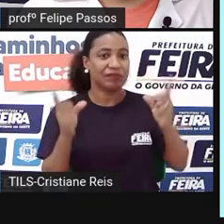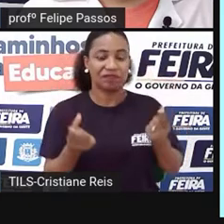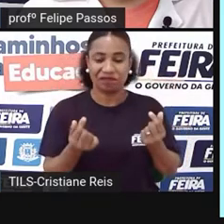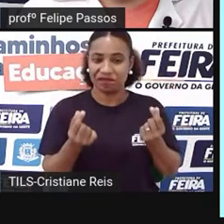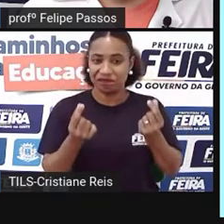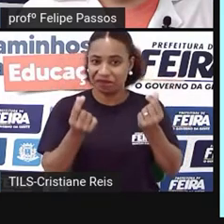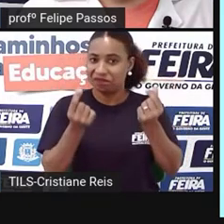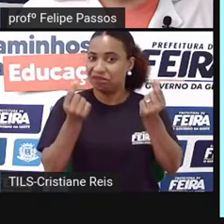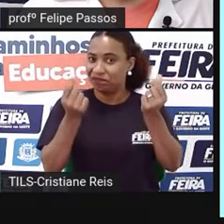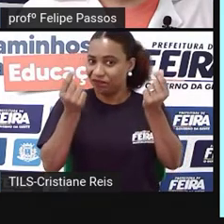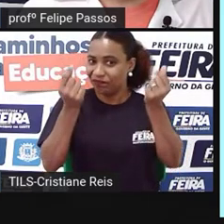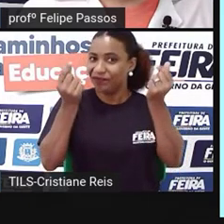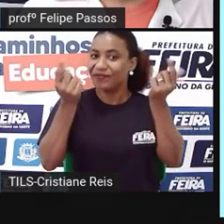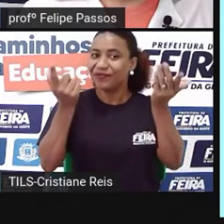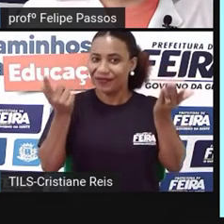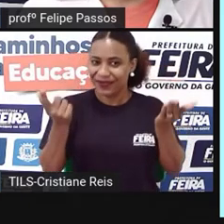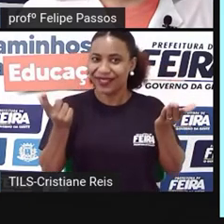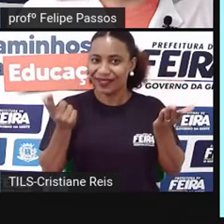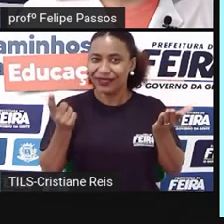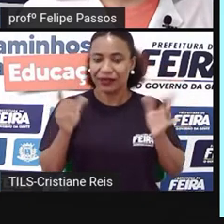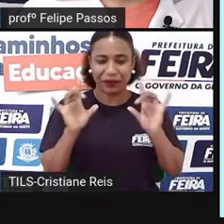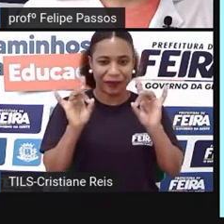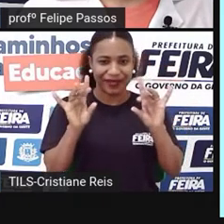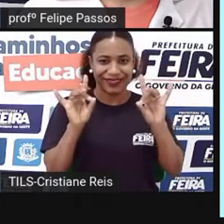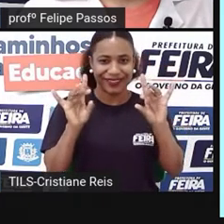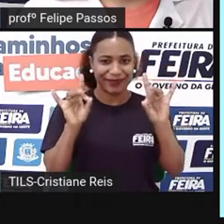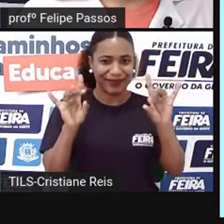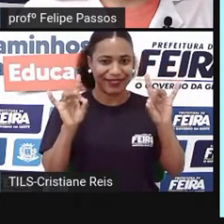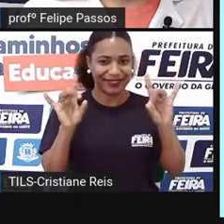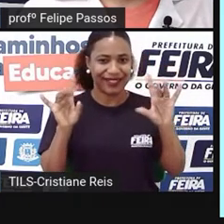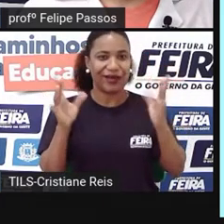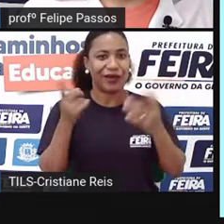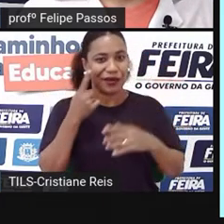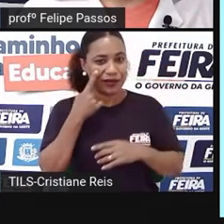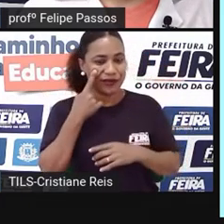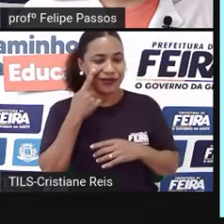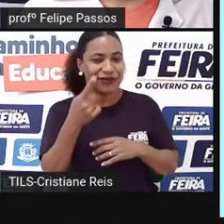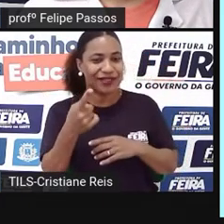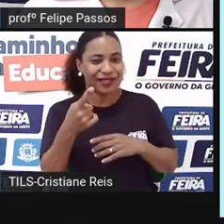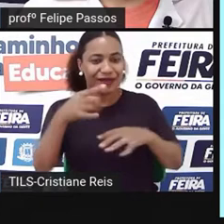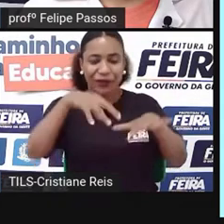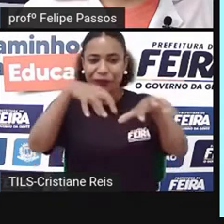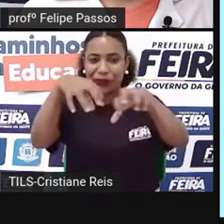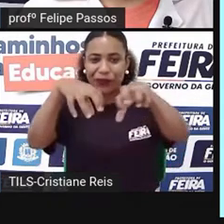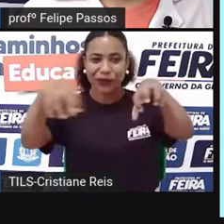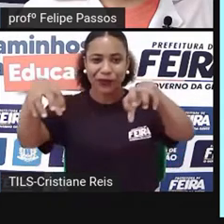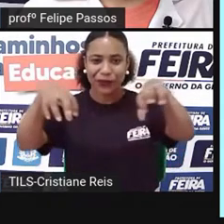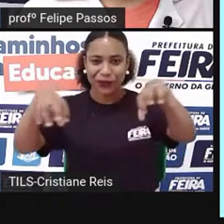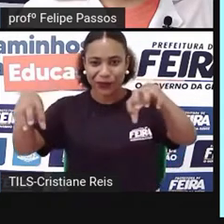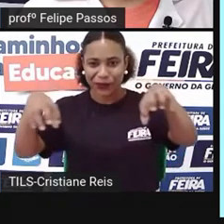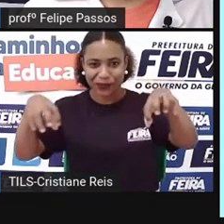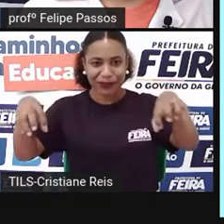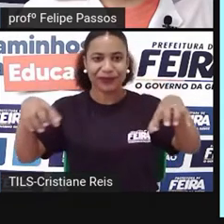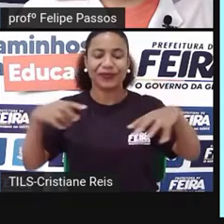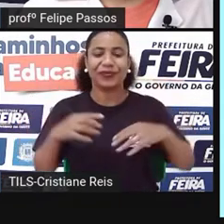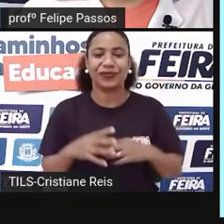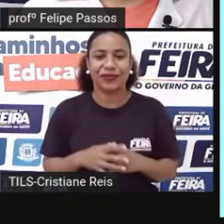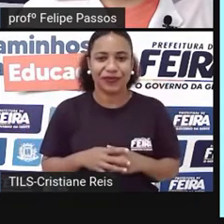mais caro, então está um toque mais refinado e aí você mostra um pouquinho da decoração e também esse mesmo sentido de